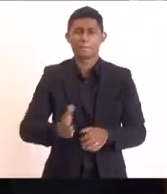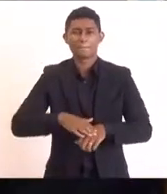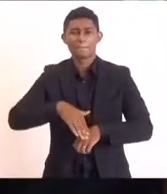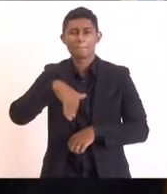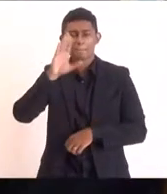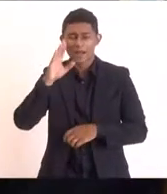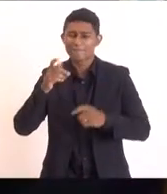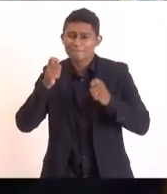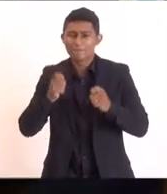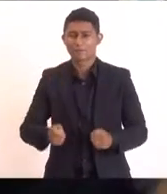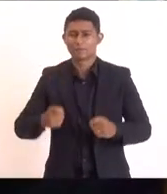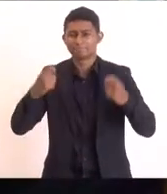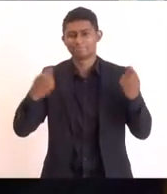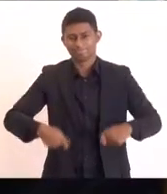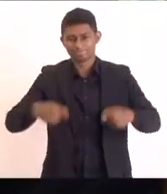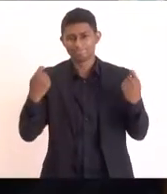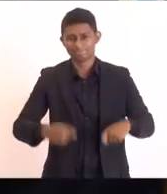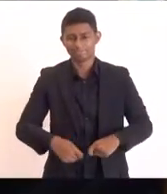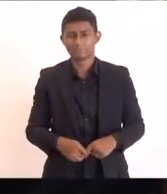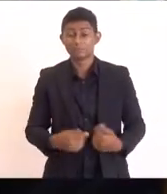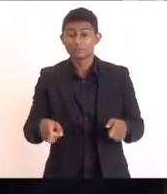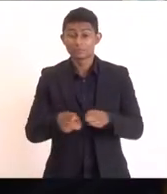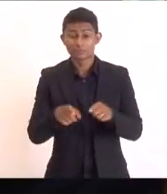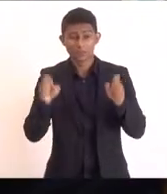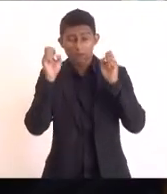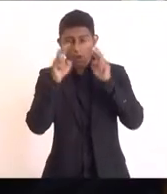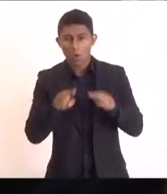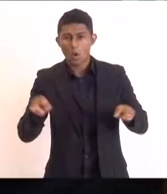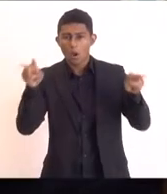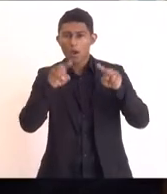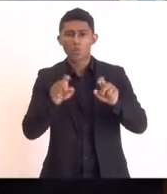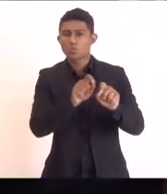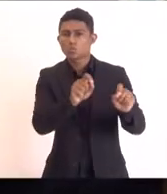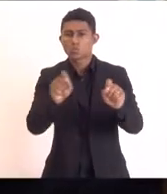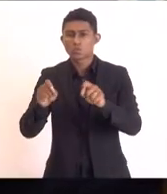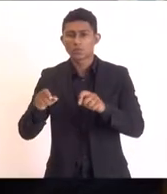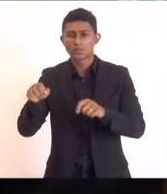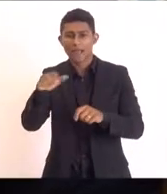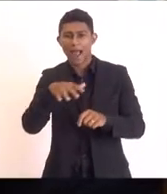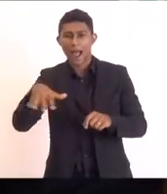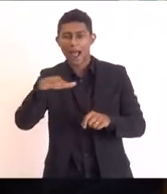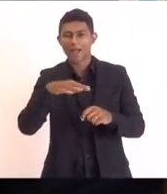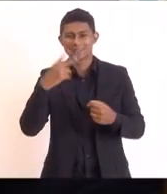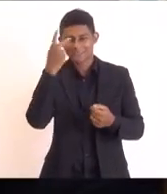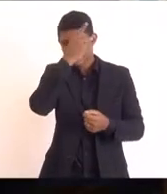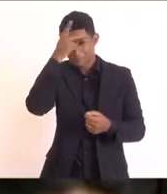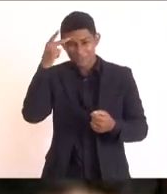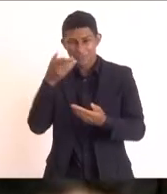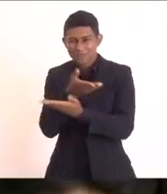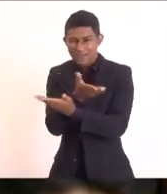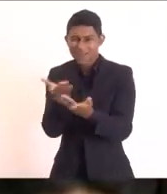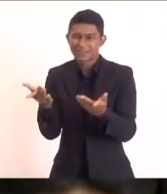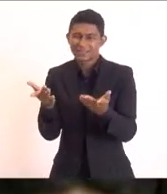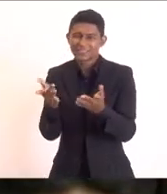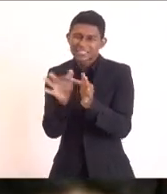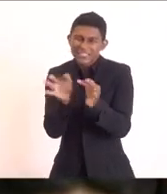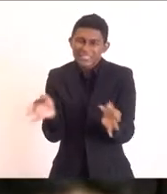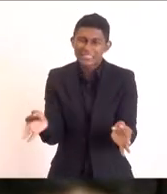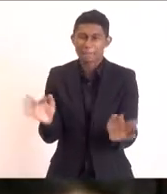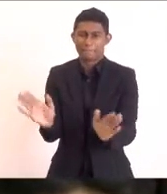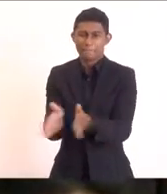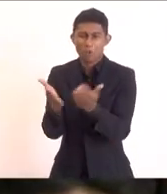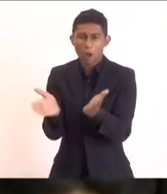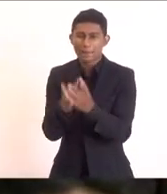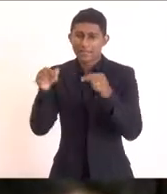firmemente e também um olhar especial para a questão das áreas das comunidades das áreas mais humildes que temos aqui em toda a nossa